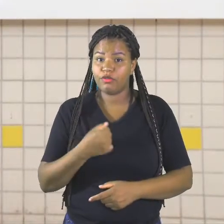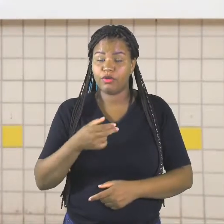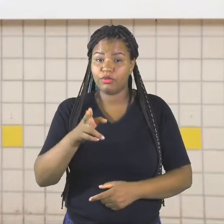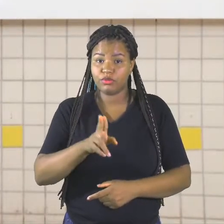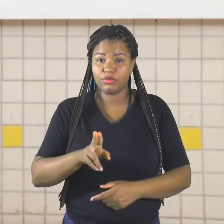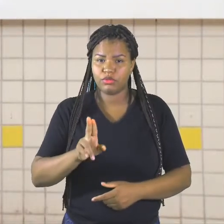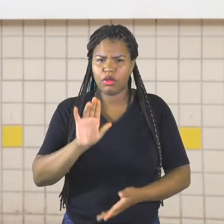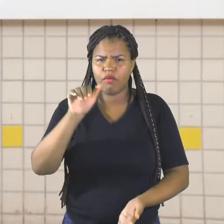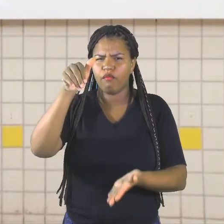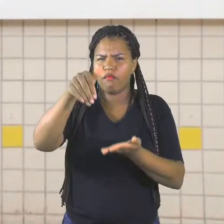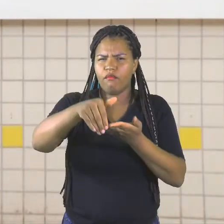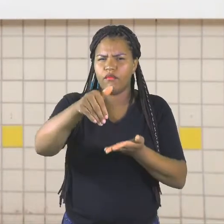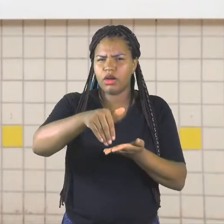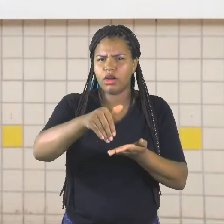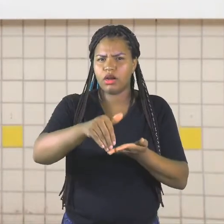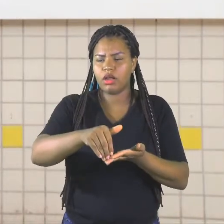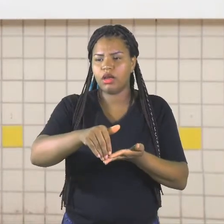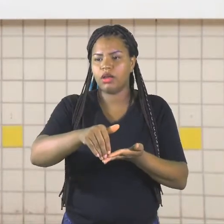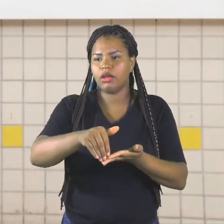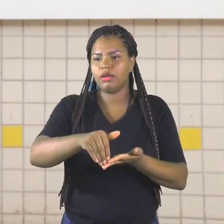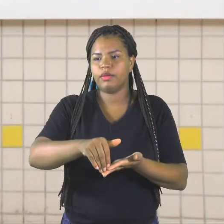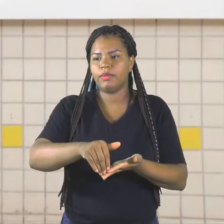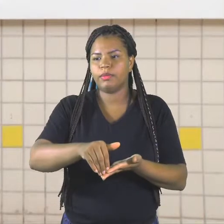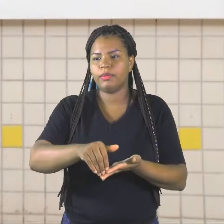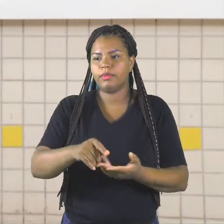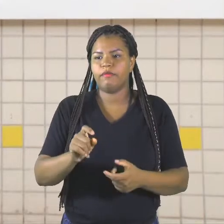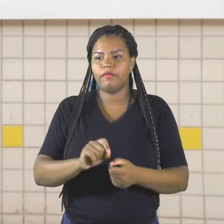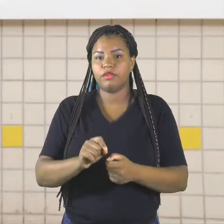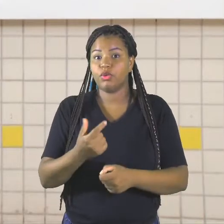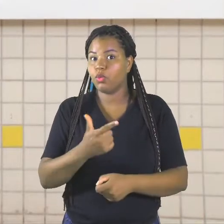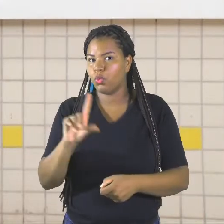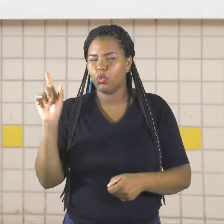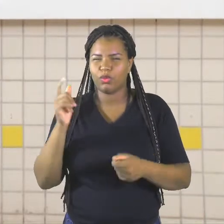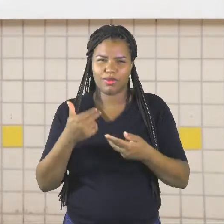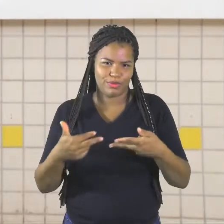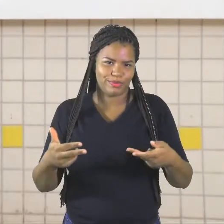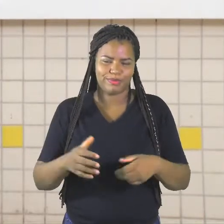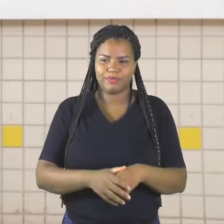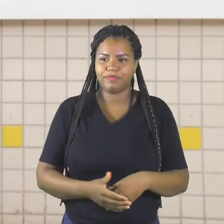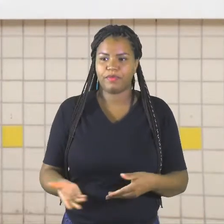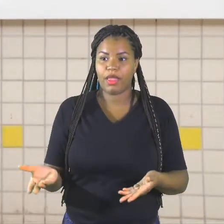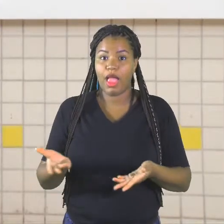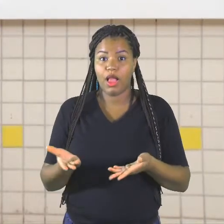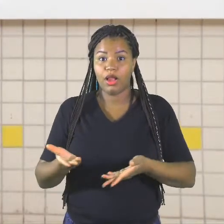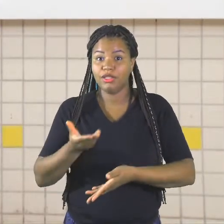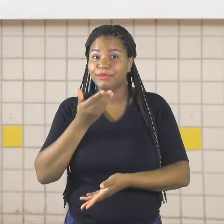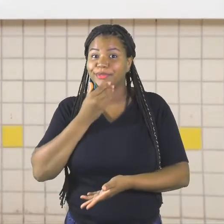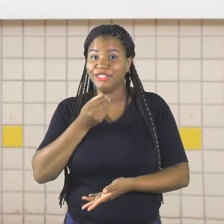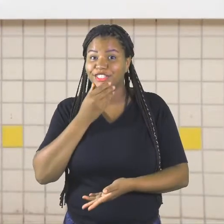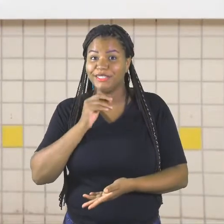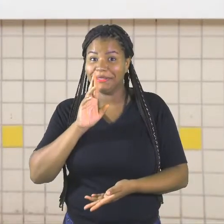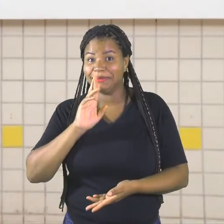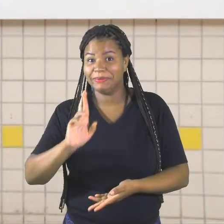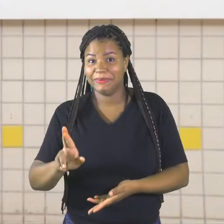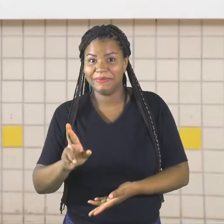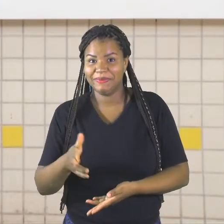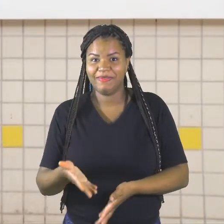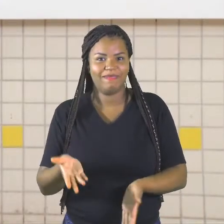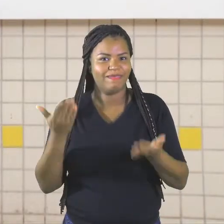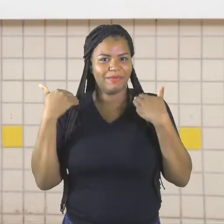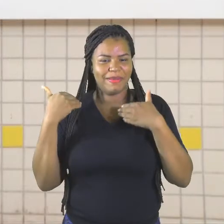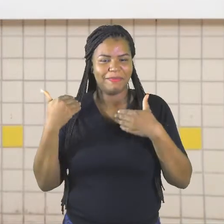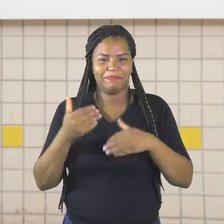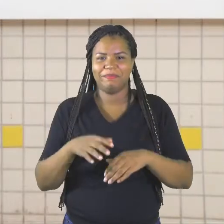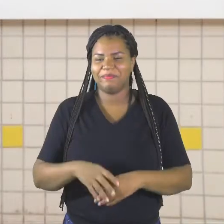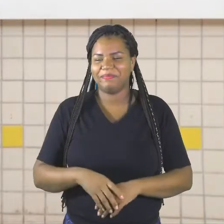no final pra fazer uma outra coisa. Vamos agora para os meninos. Vamos lá pros meninos?